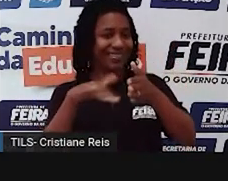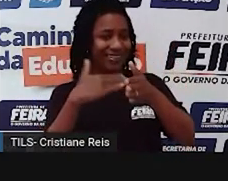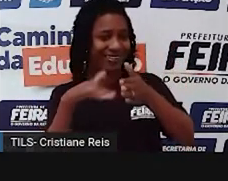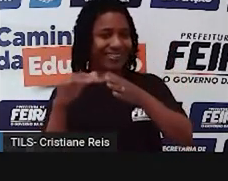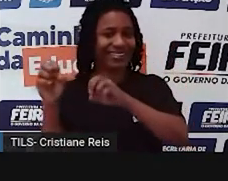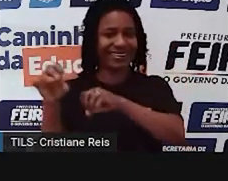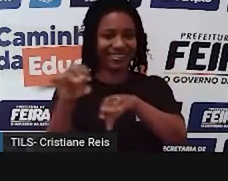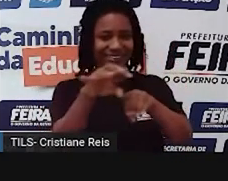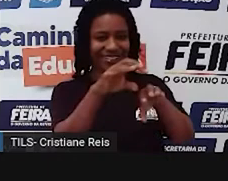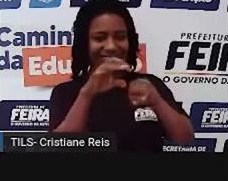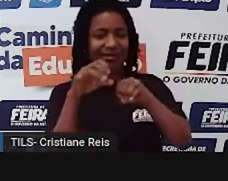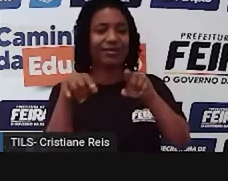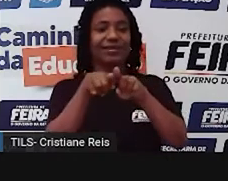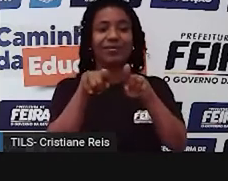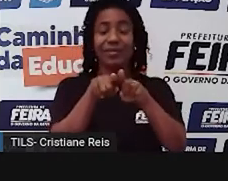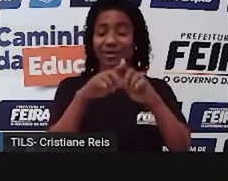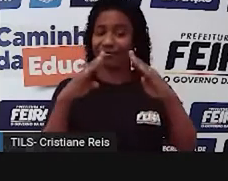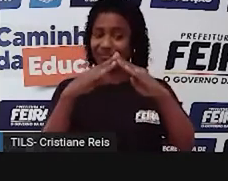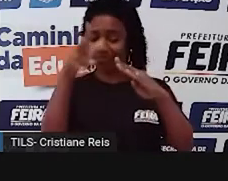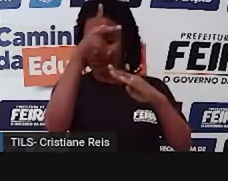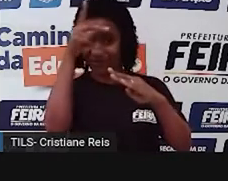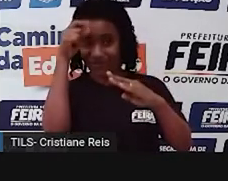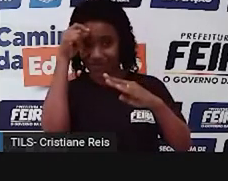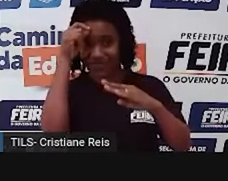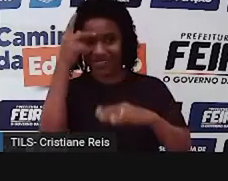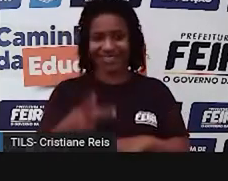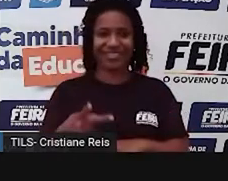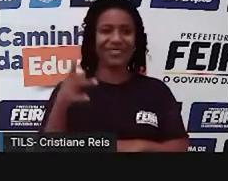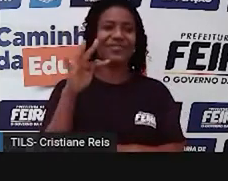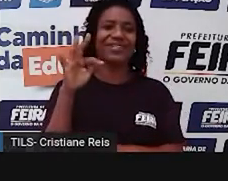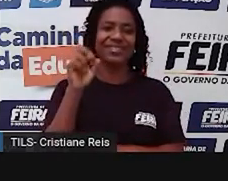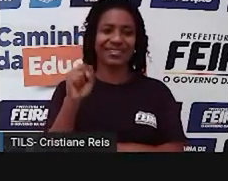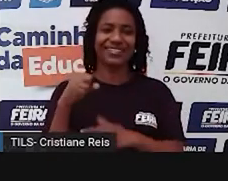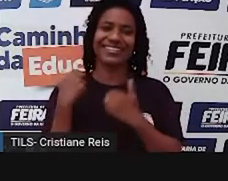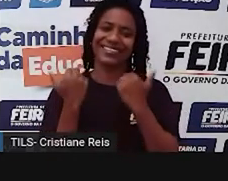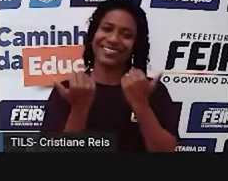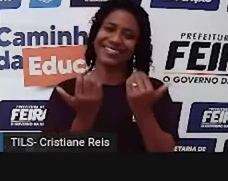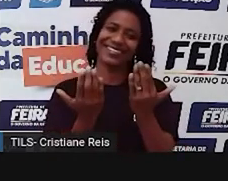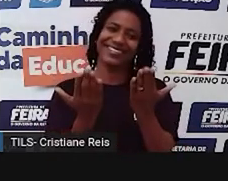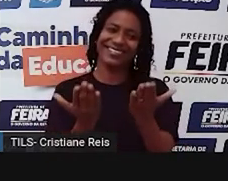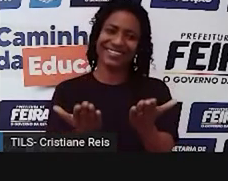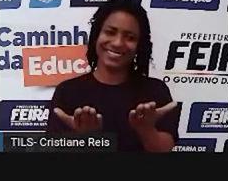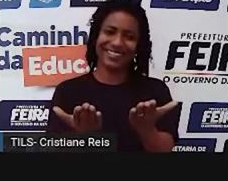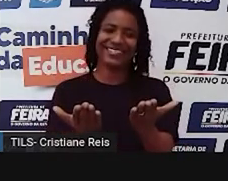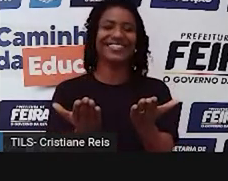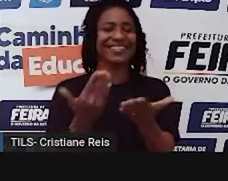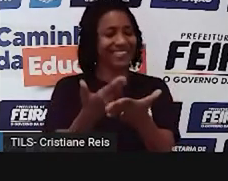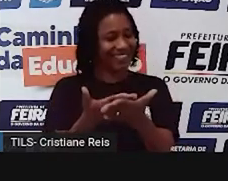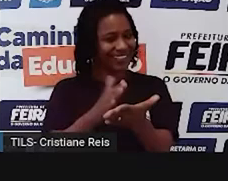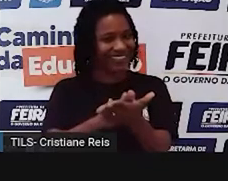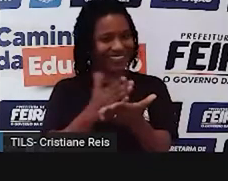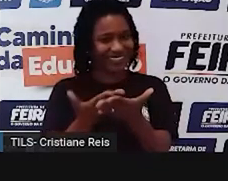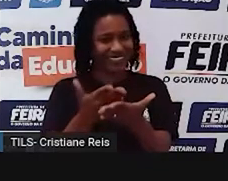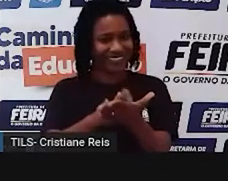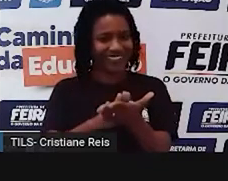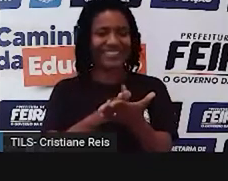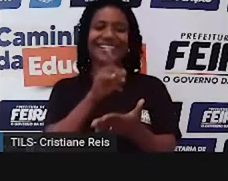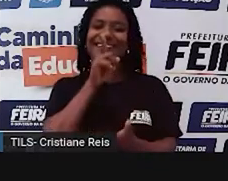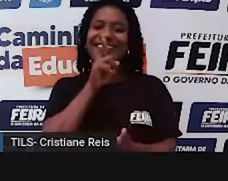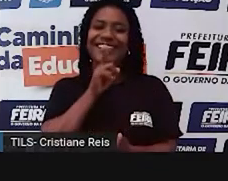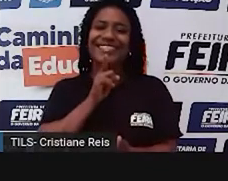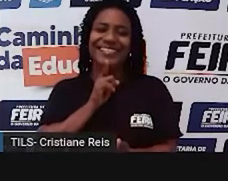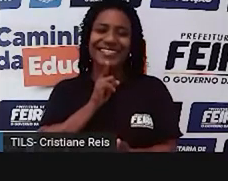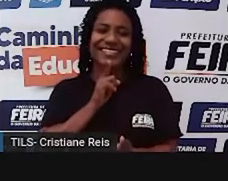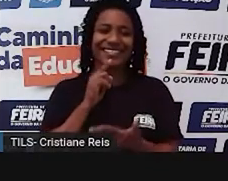e da Prefeitura Municipal de Feira de Santana. E ao nosso lado, nós temos a nossa intérprete, Cristiane